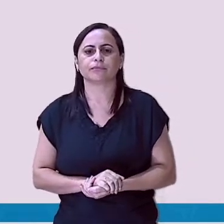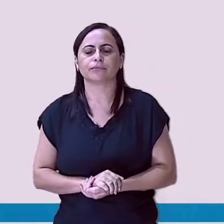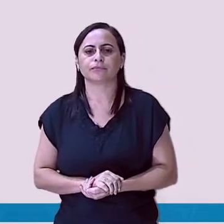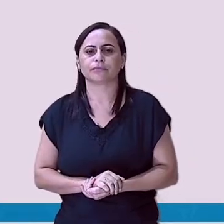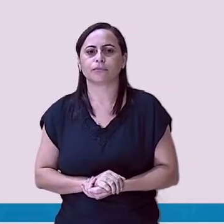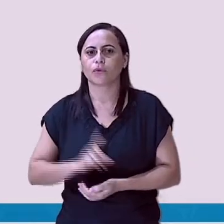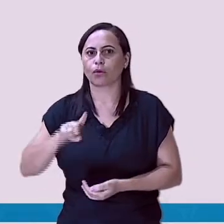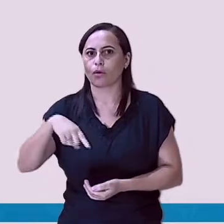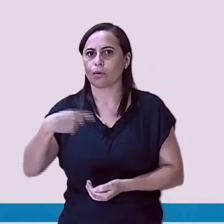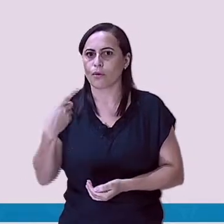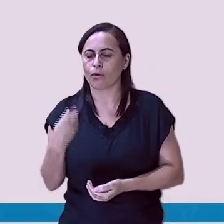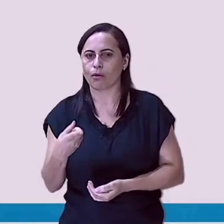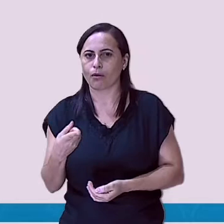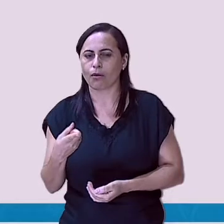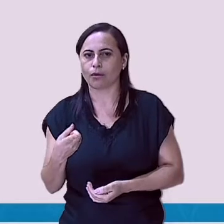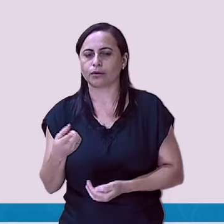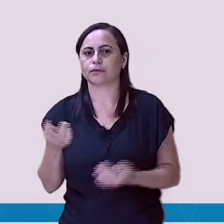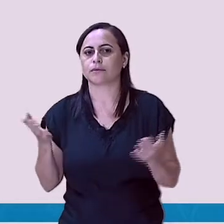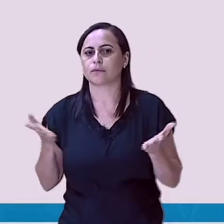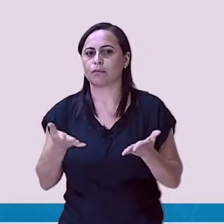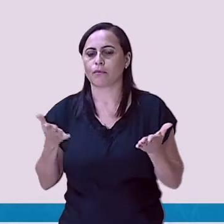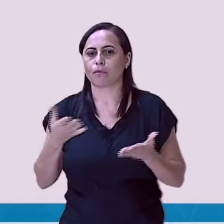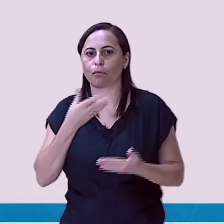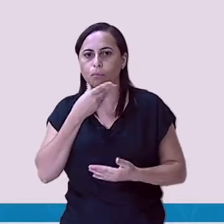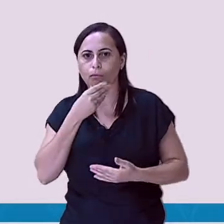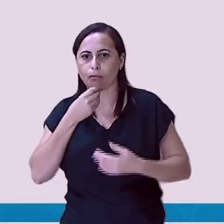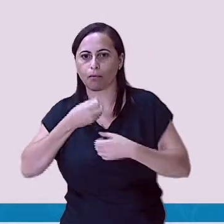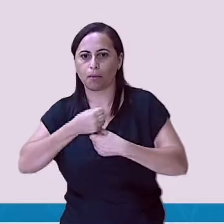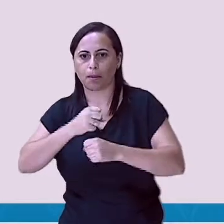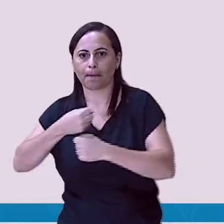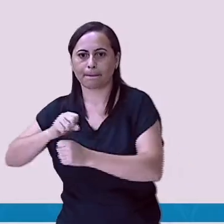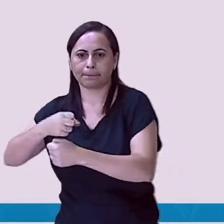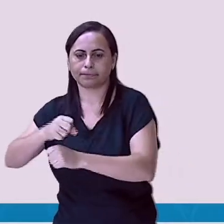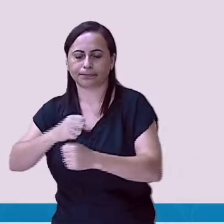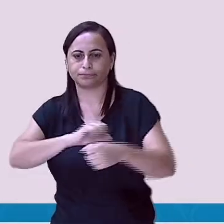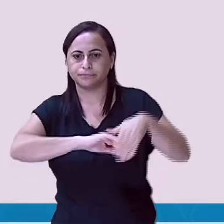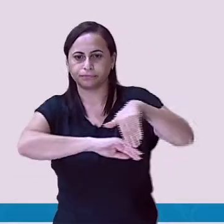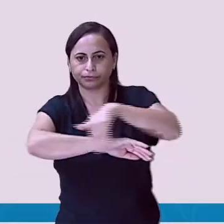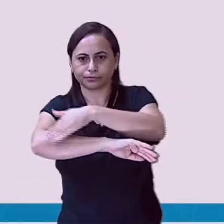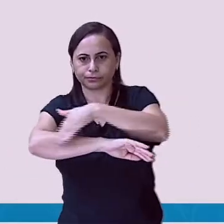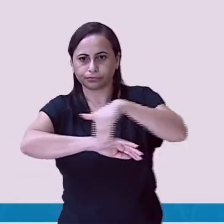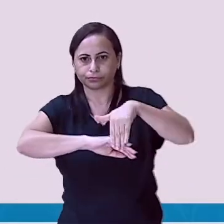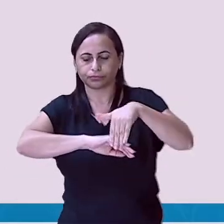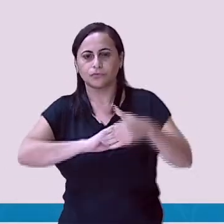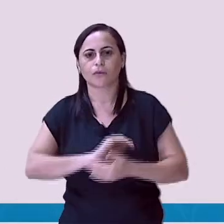Outra imagem aqui. É o gari. Começa com a letra G.